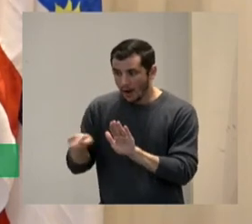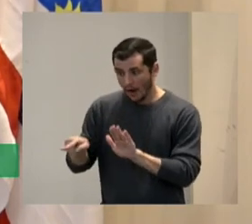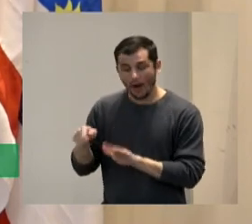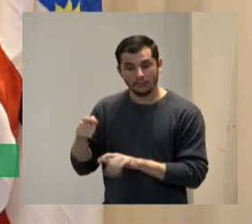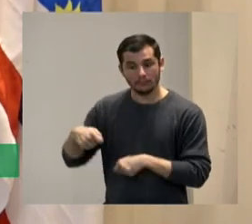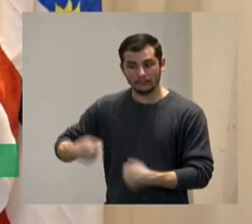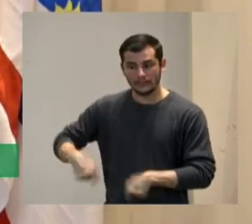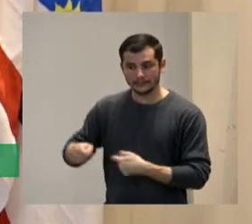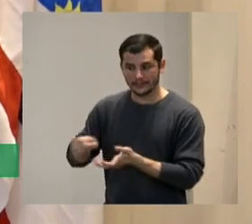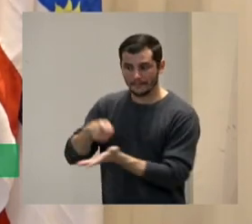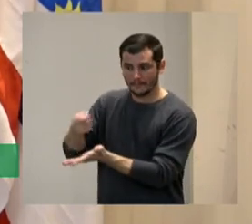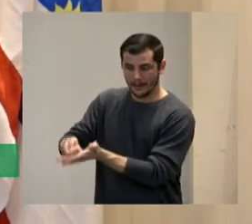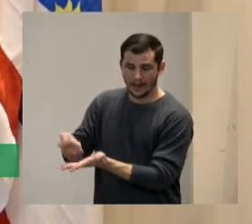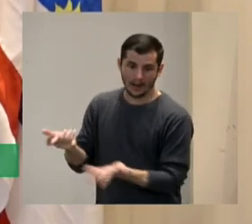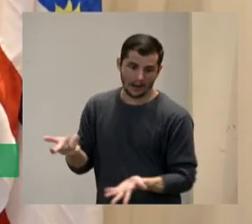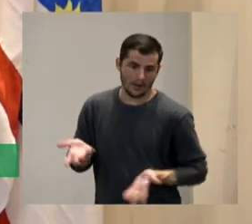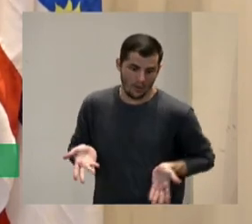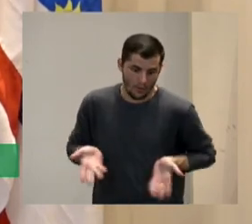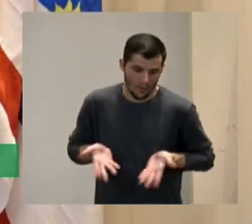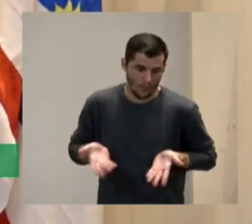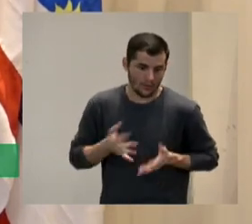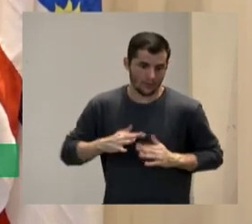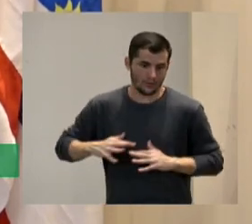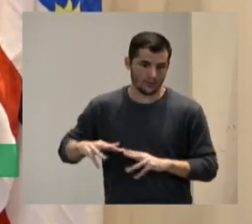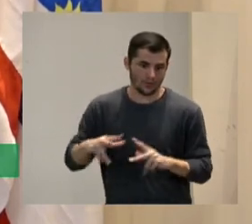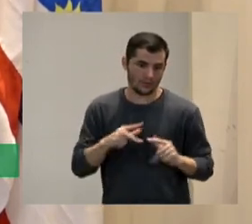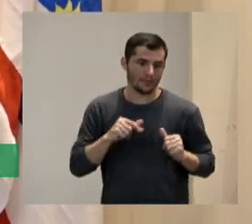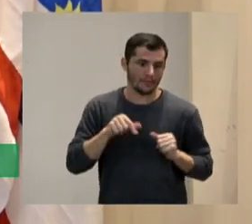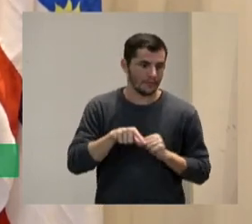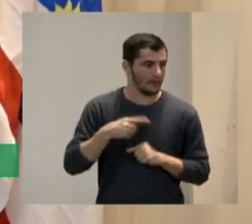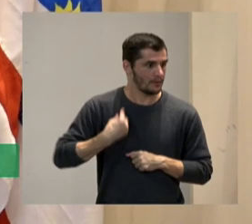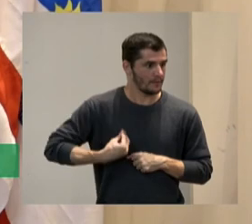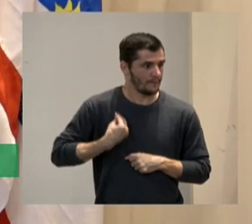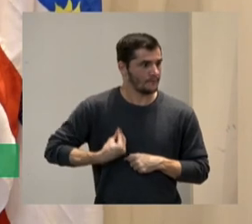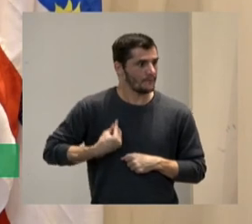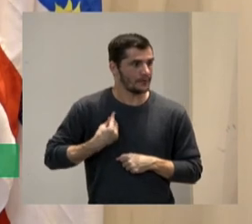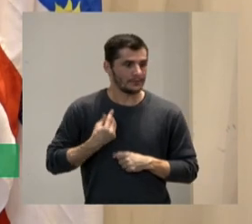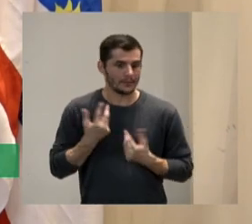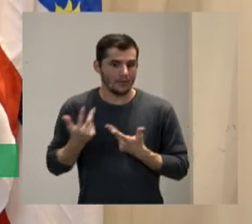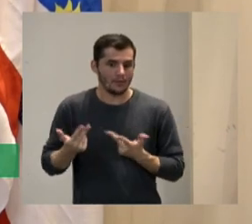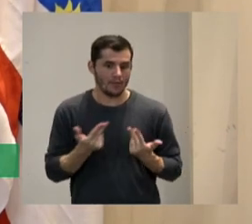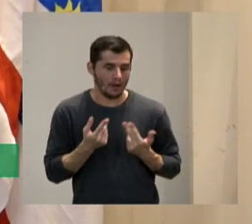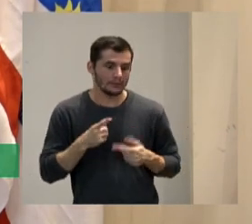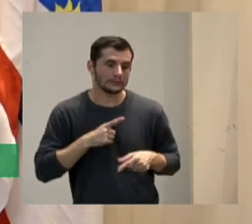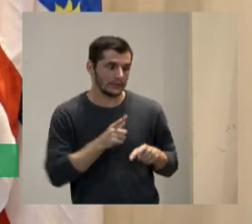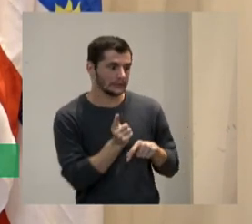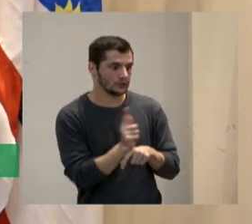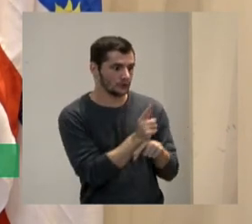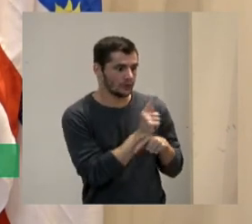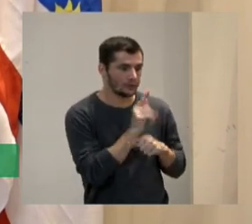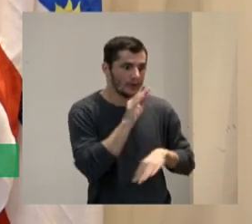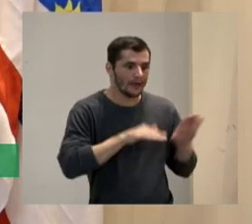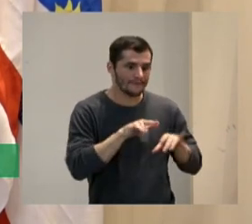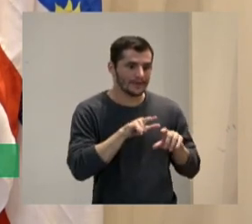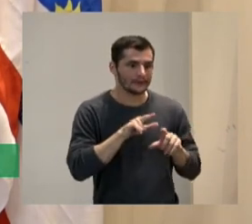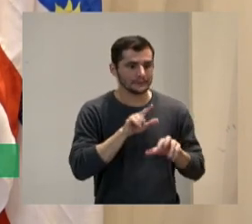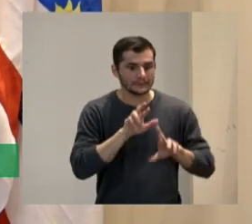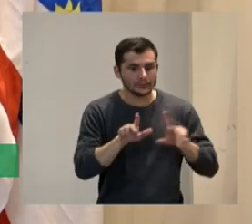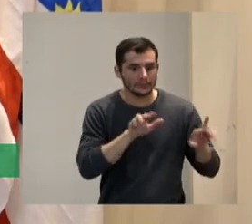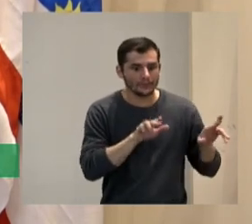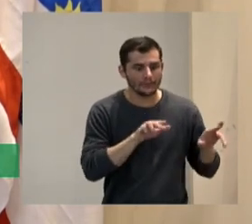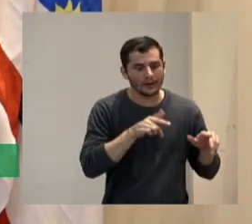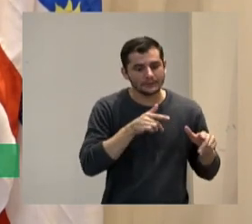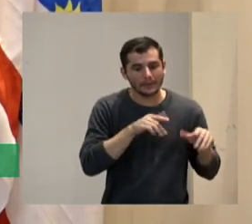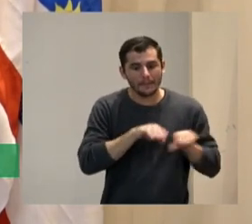nem todo mundo vai conseguir ganhar igual a gente sabe disso tem pessoas fazendo a mesma função com salários diferentes em vários âmbitos hoje já é uma